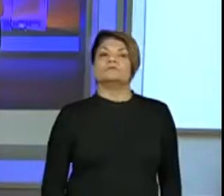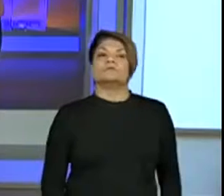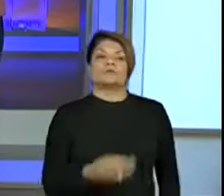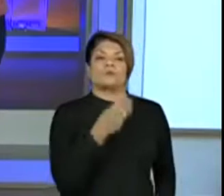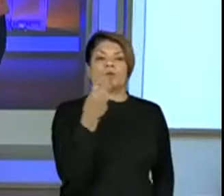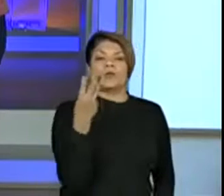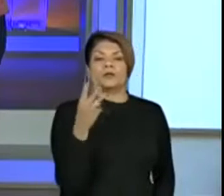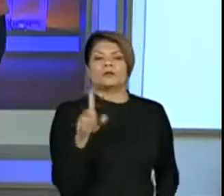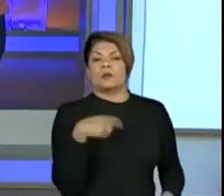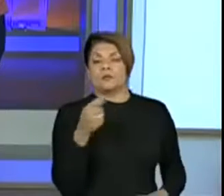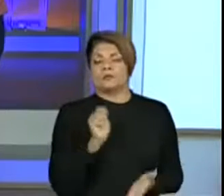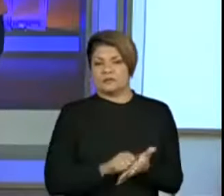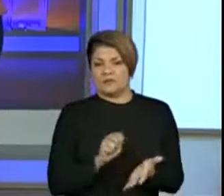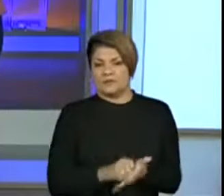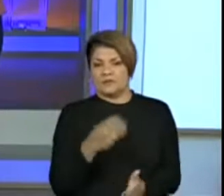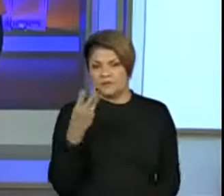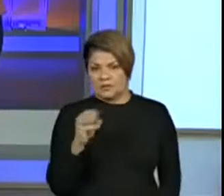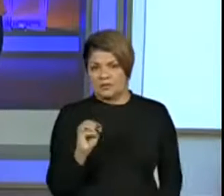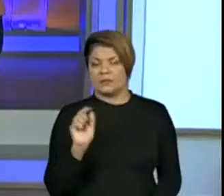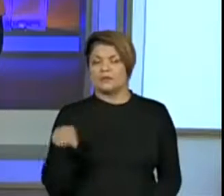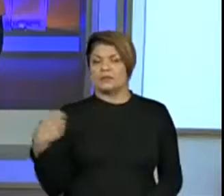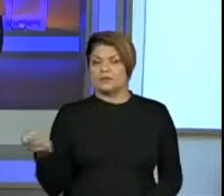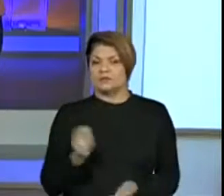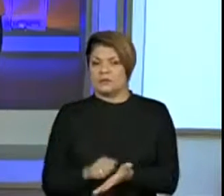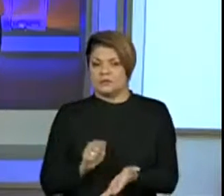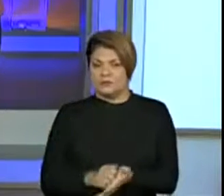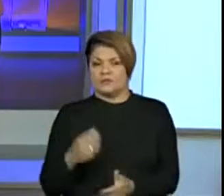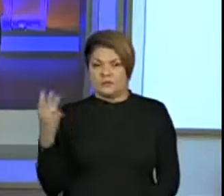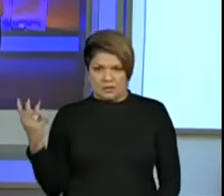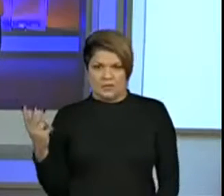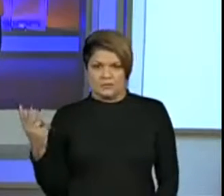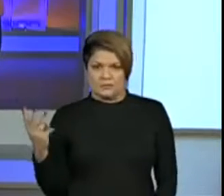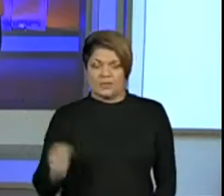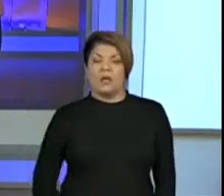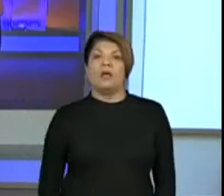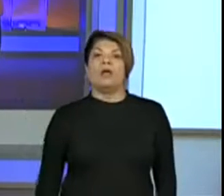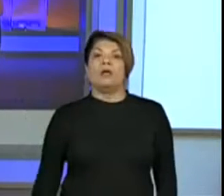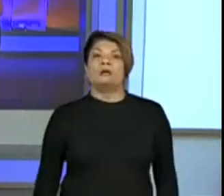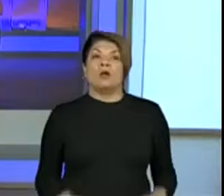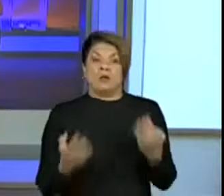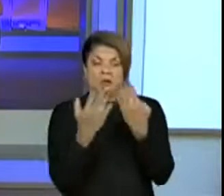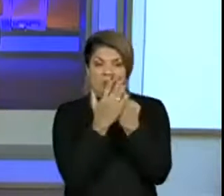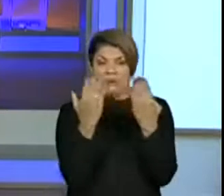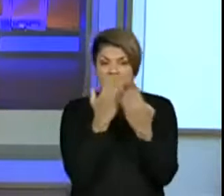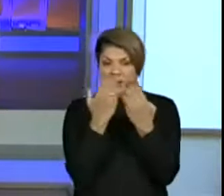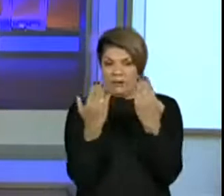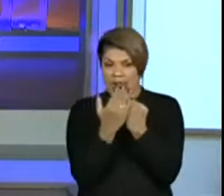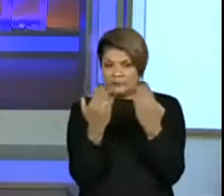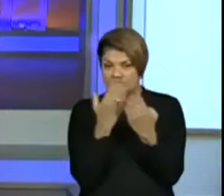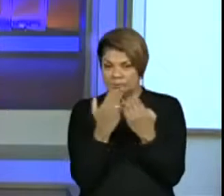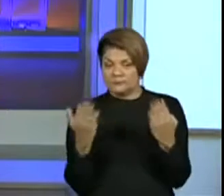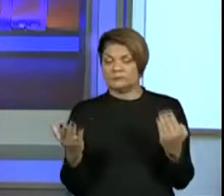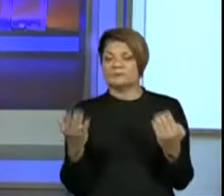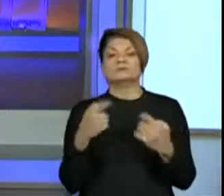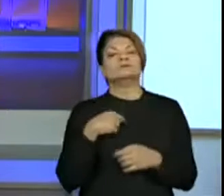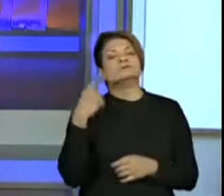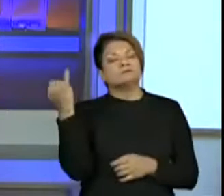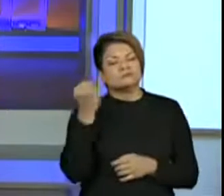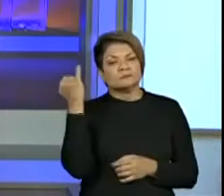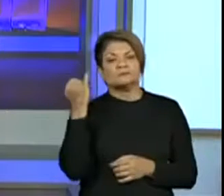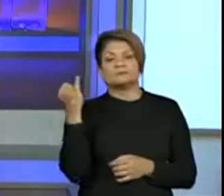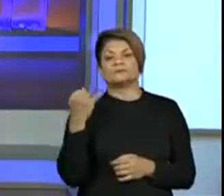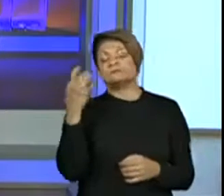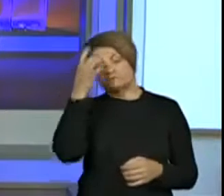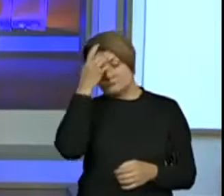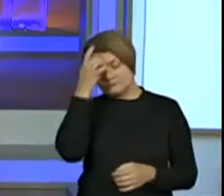30 e depois vai escrever o 3. Isso mesmo. Essa atividade da cartela sobreposta é muito importante para ele ter essa noção que